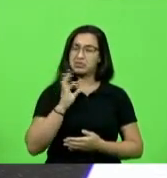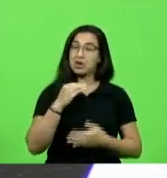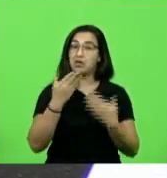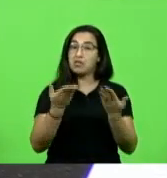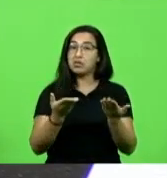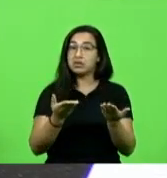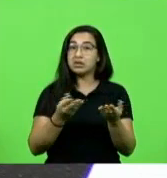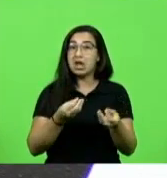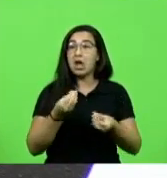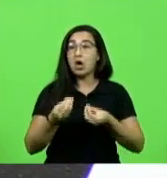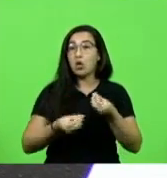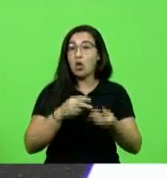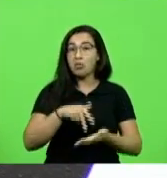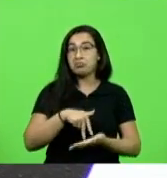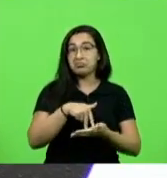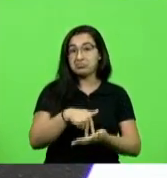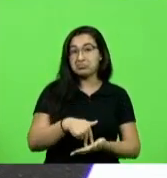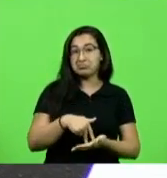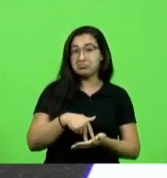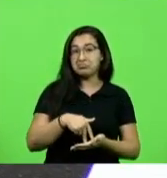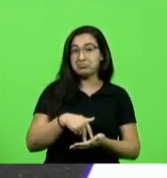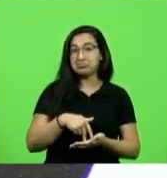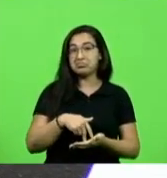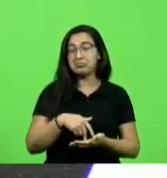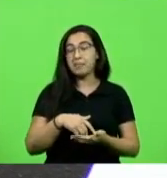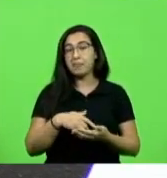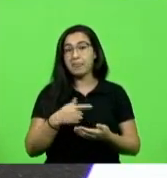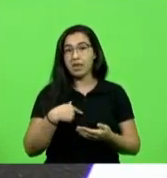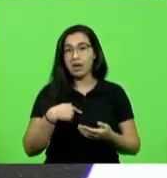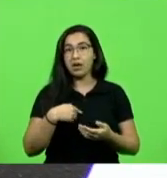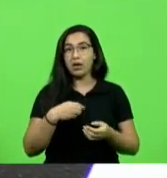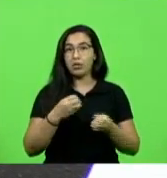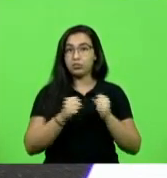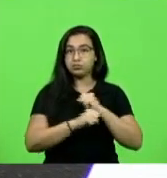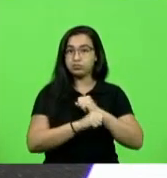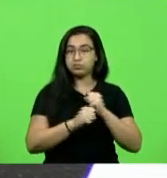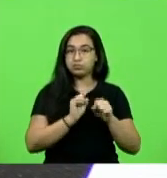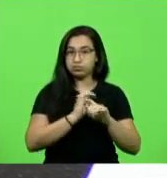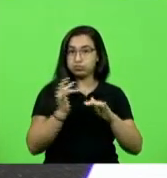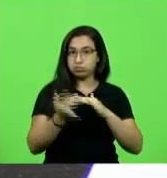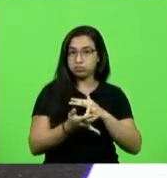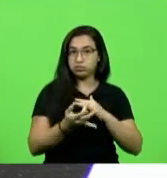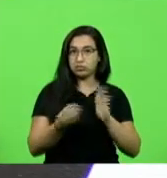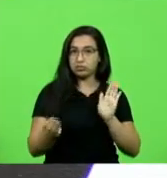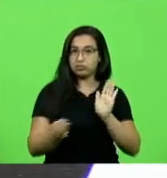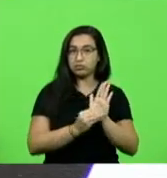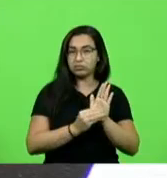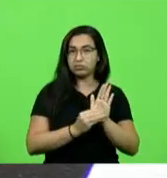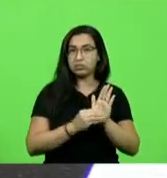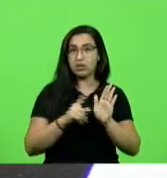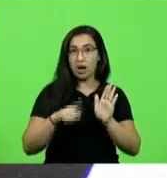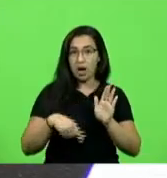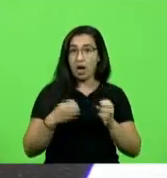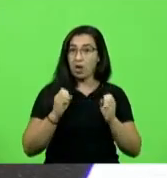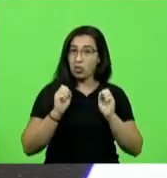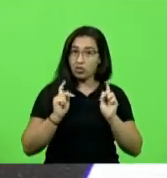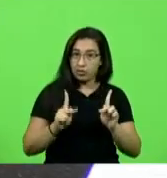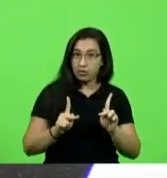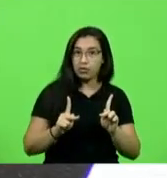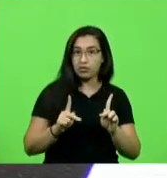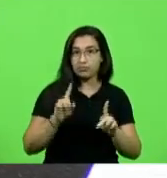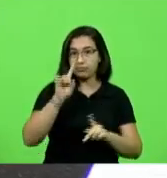mas eu coloquei isso claramente nos meios de comunicação acho positiva a ideia do governador